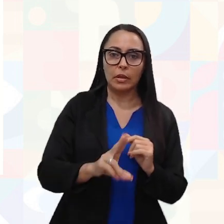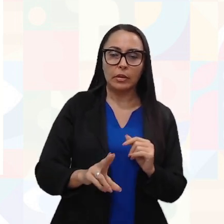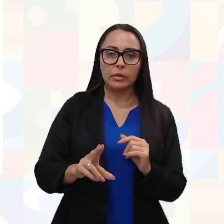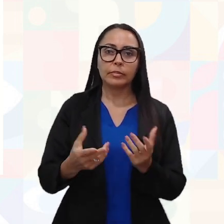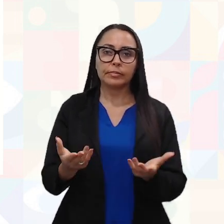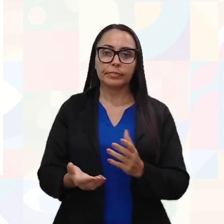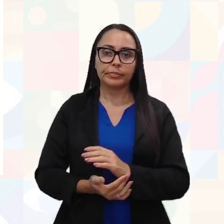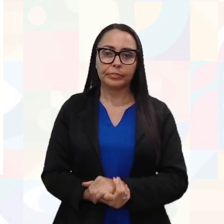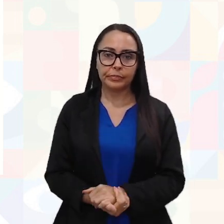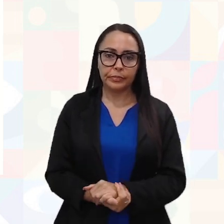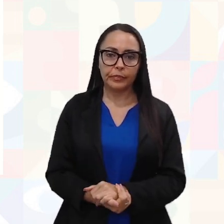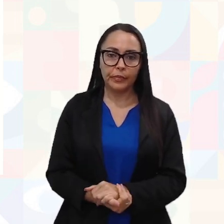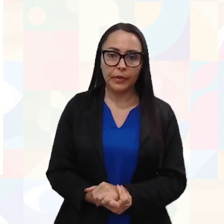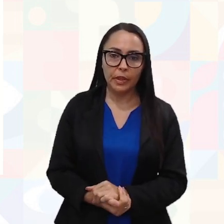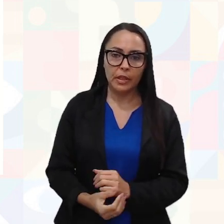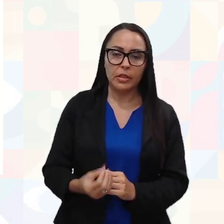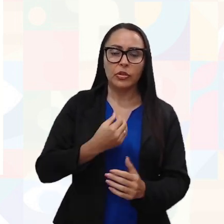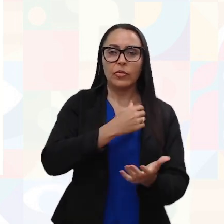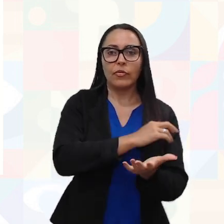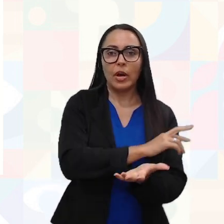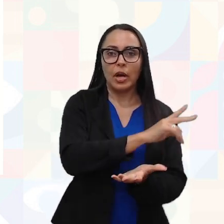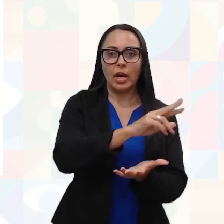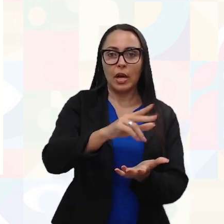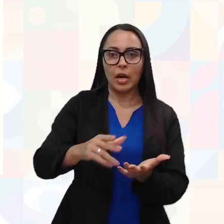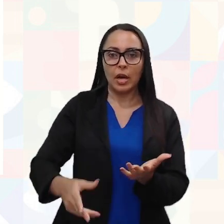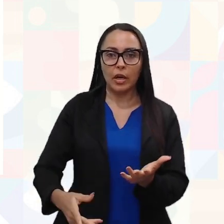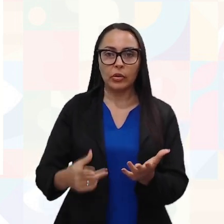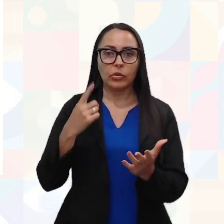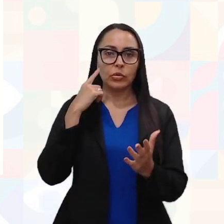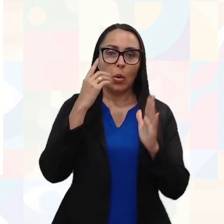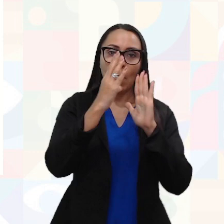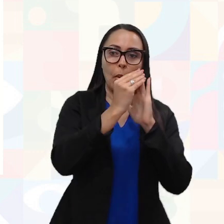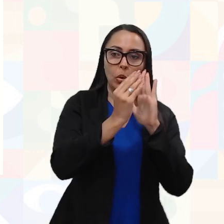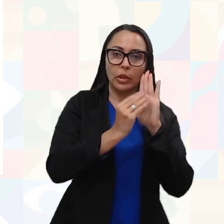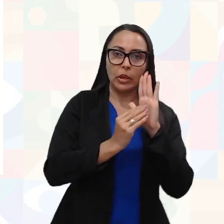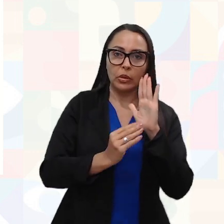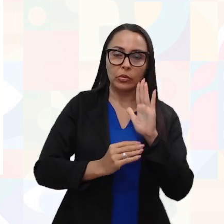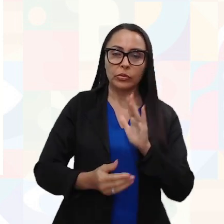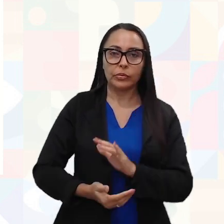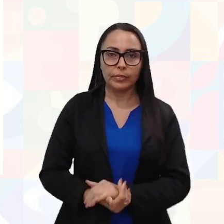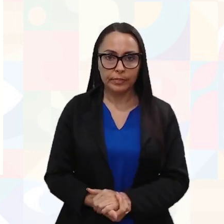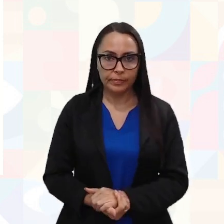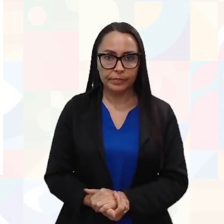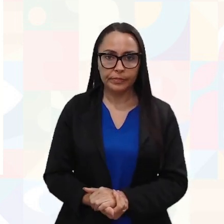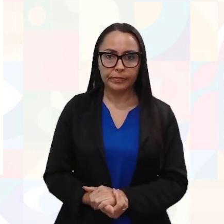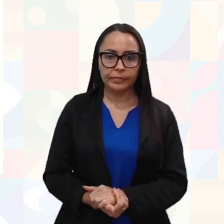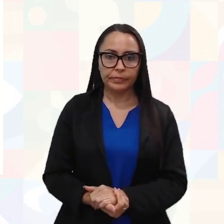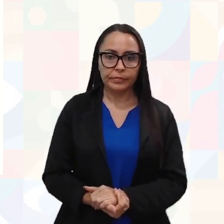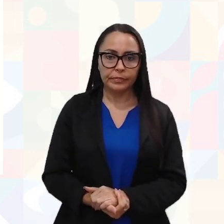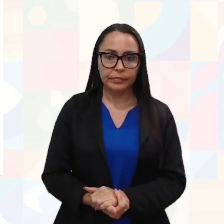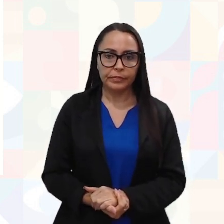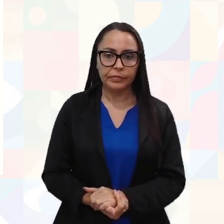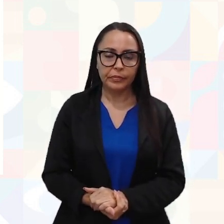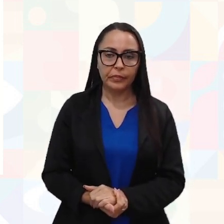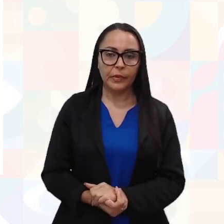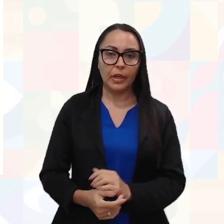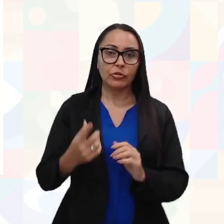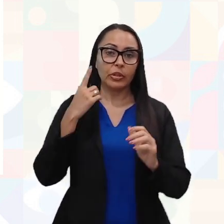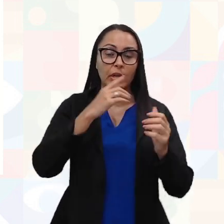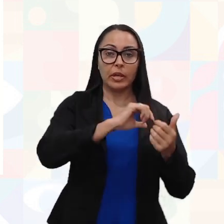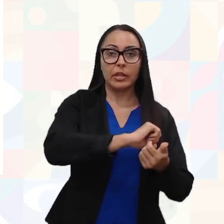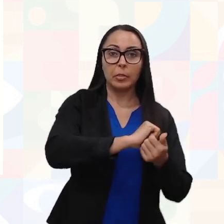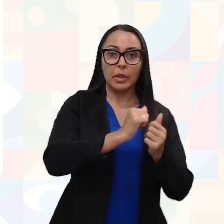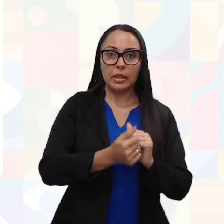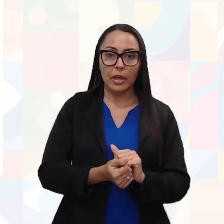da empresa. Então, existem inúmeros modelos, tá? A grande questão, como eu mencionei, é a gente adaptar